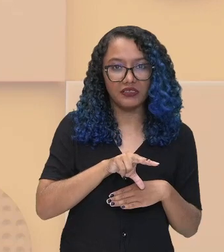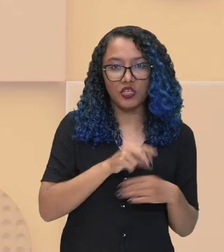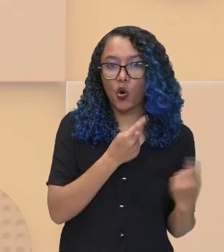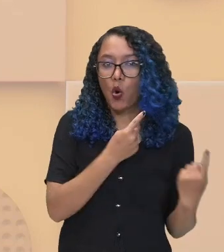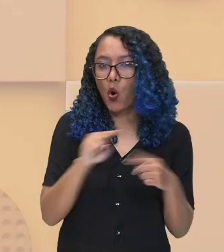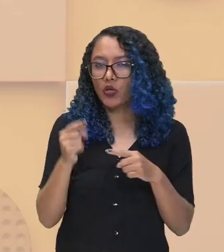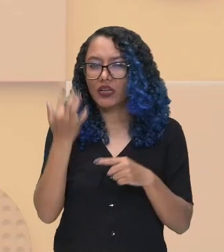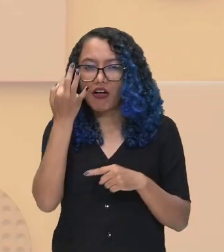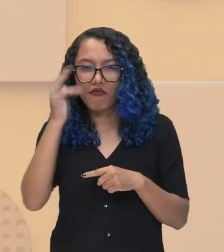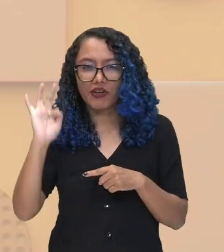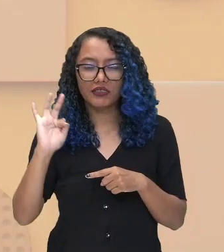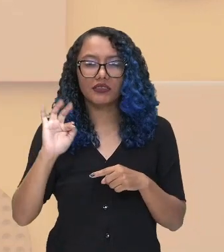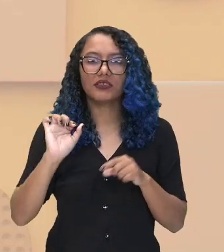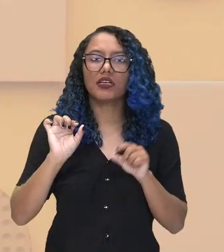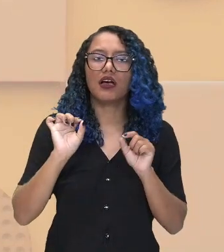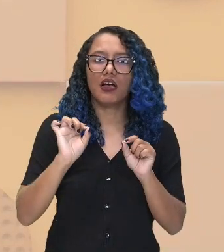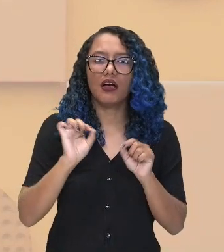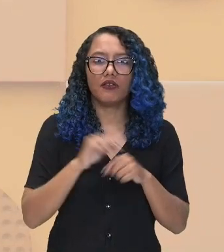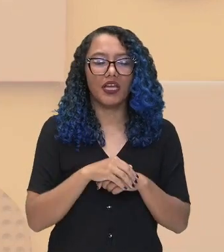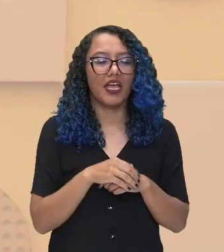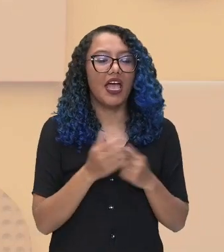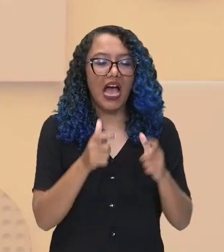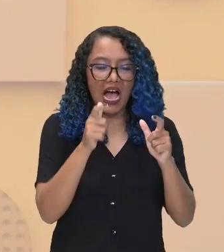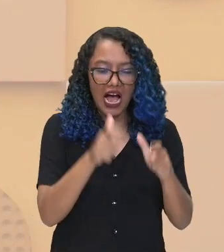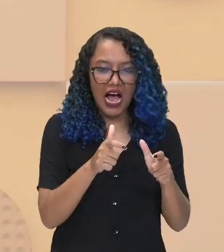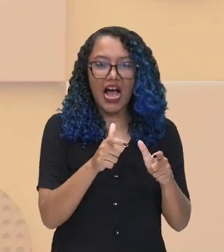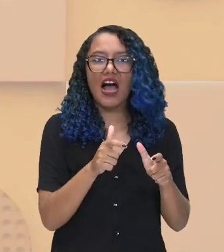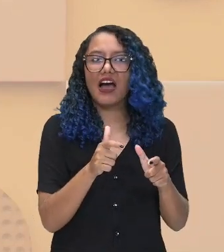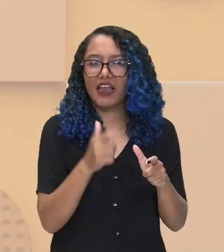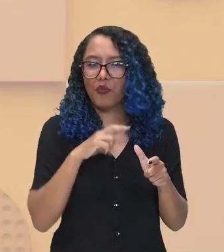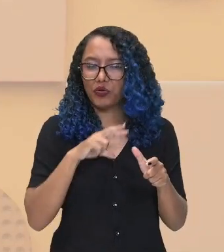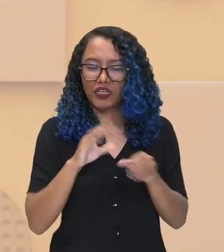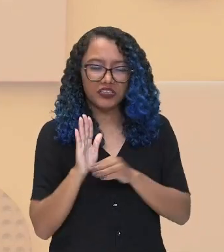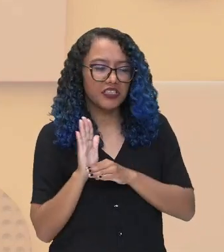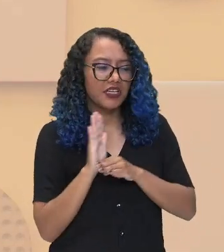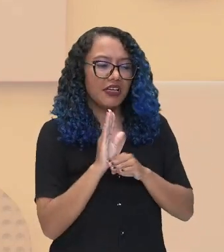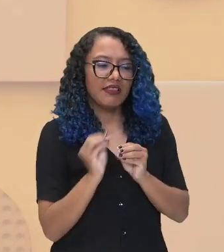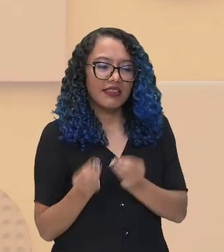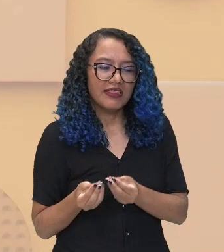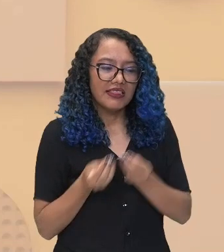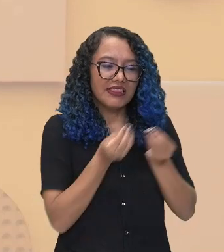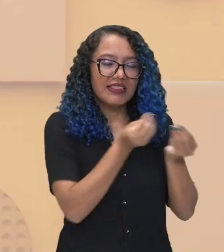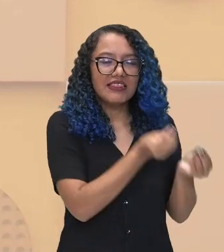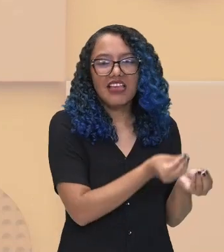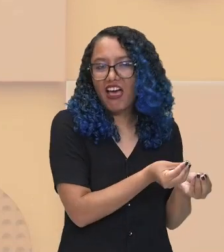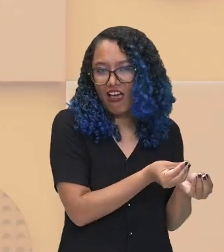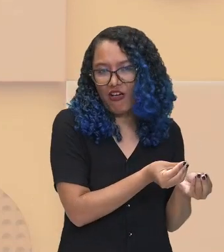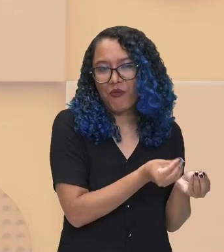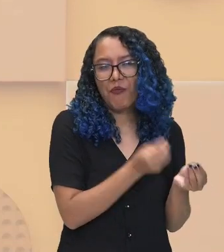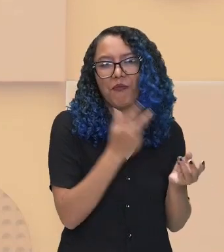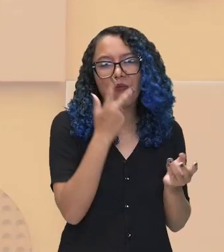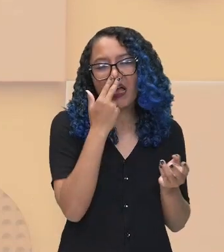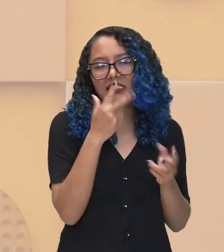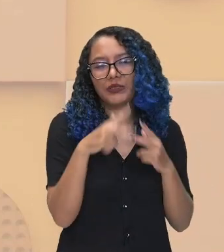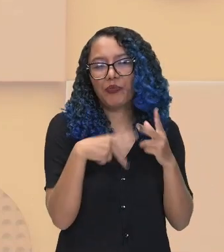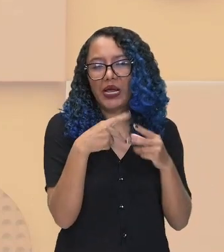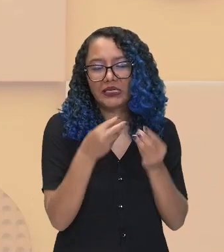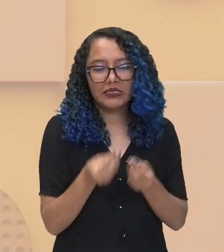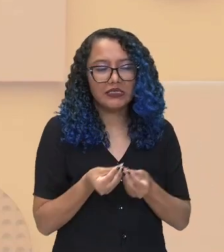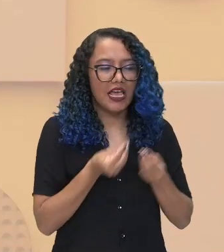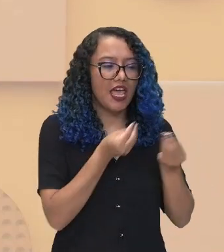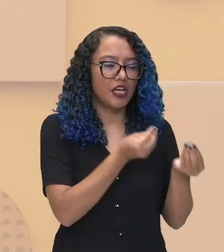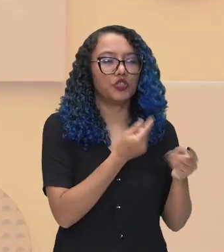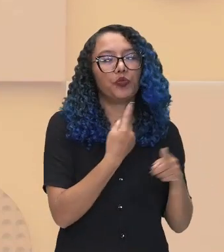portugueses devolvem a área para os temiminóis, como se fosse um prêmio pela ajuda que eles tinham,